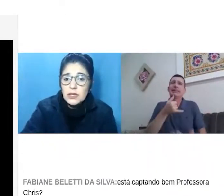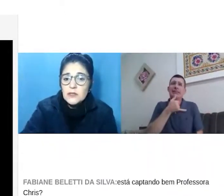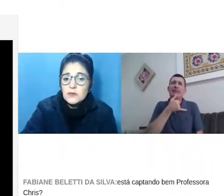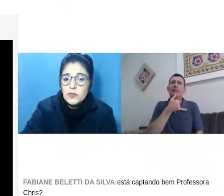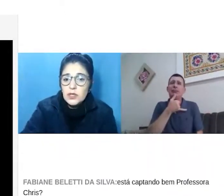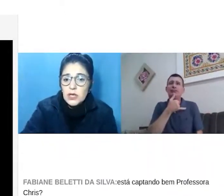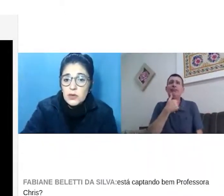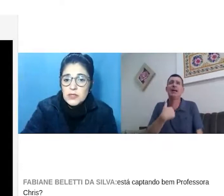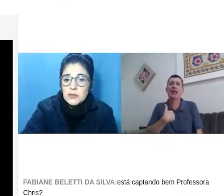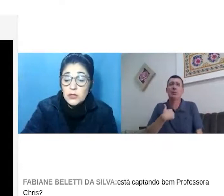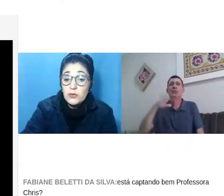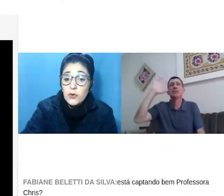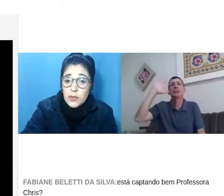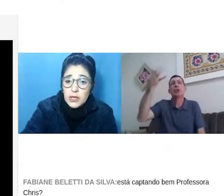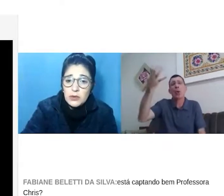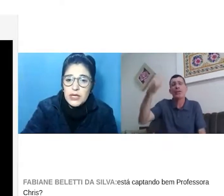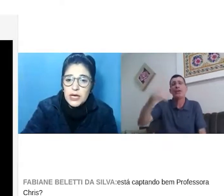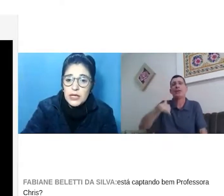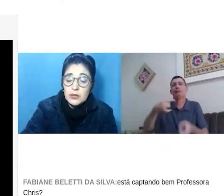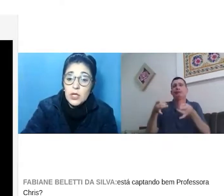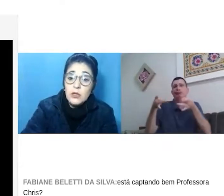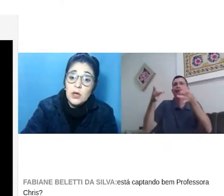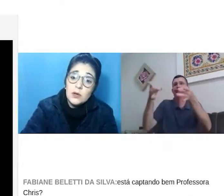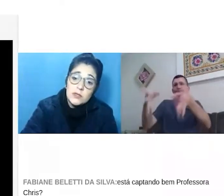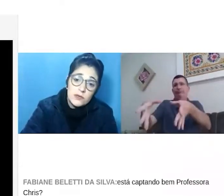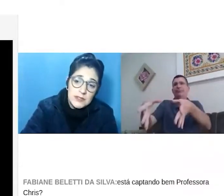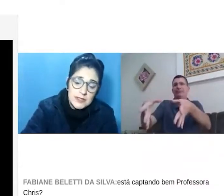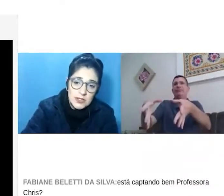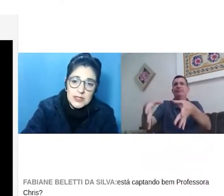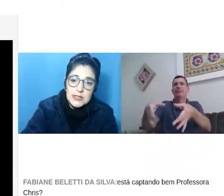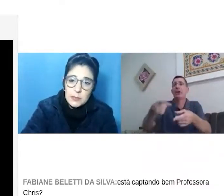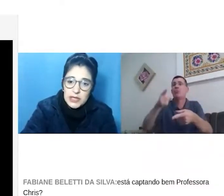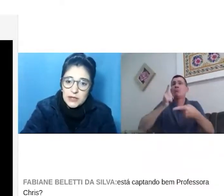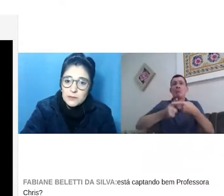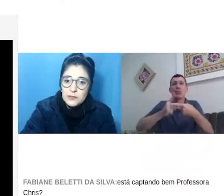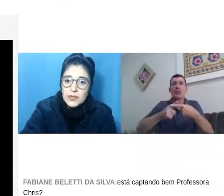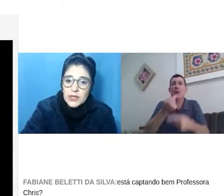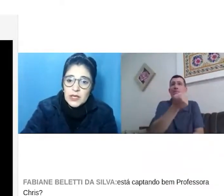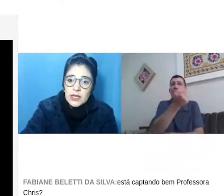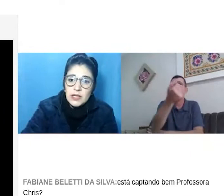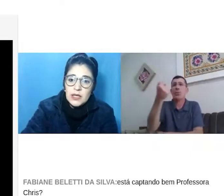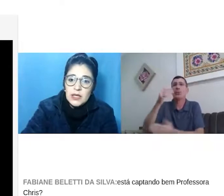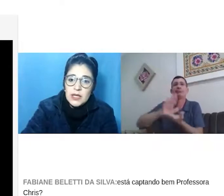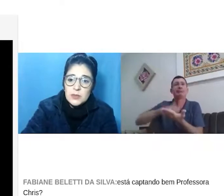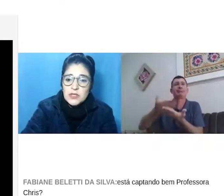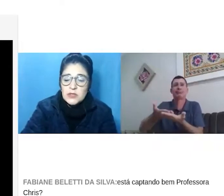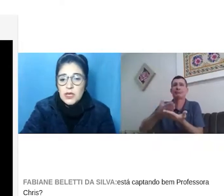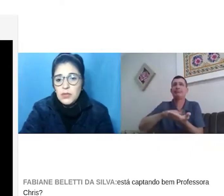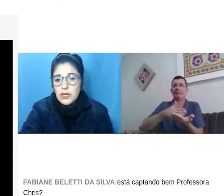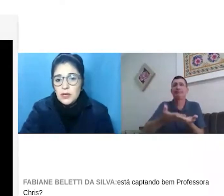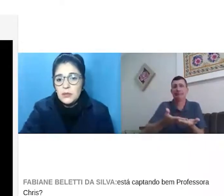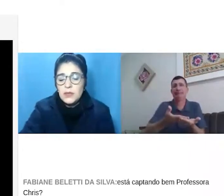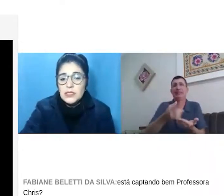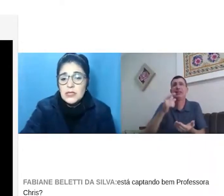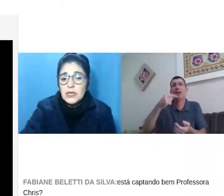eu não teria desenvolvido aquele conhecimento. Foi bem complicado. E aí eu resolvi desistir da disciplina. Essa é uma história